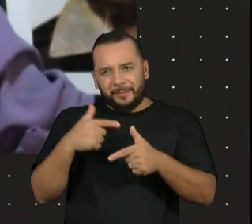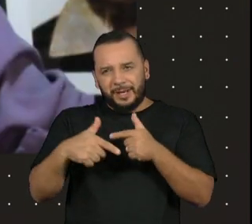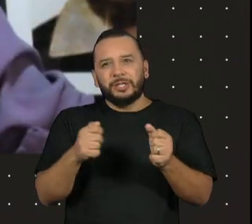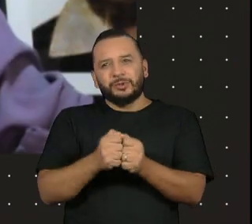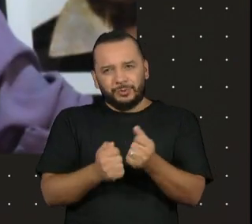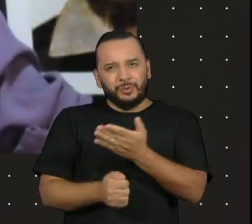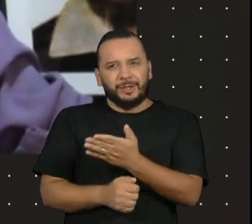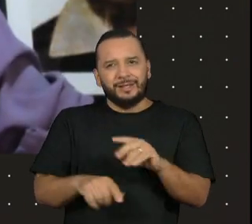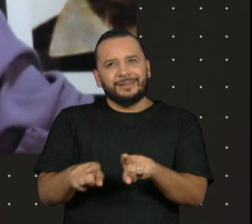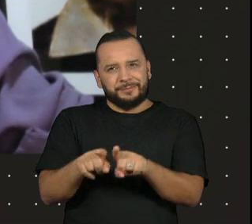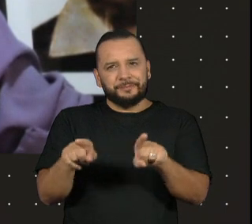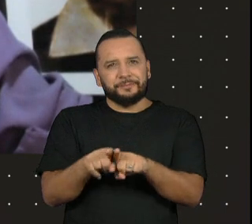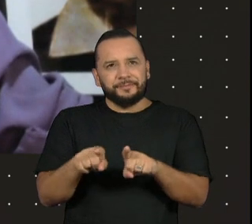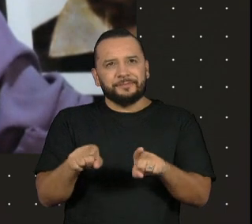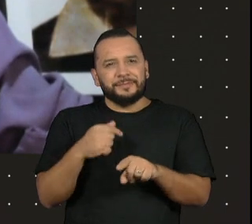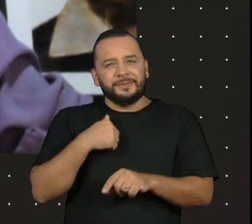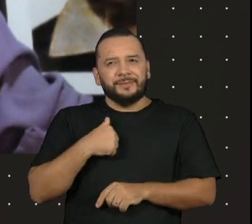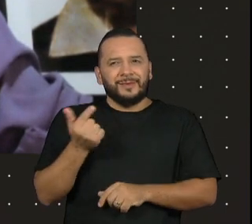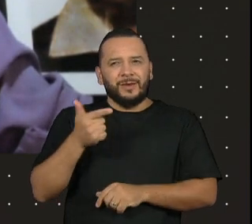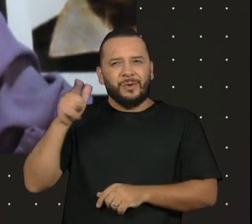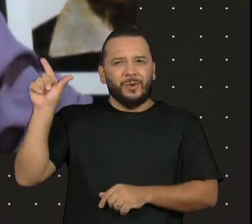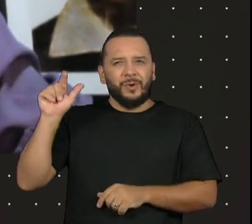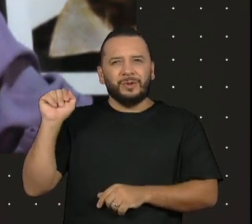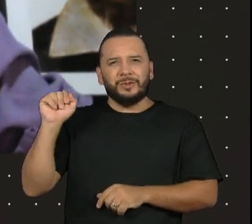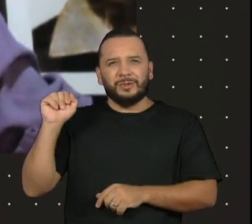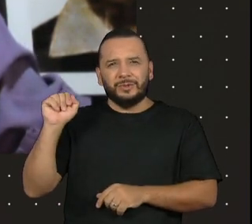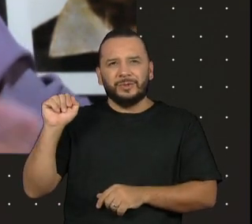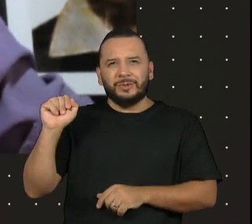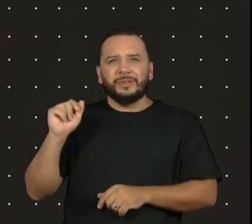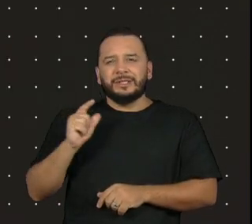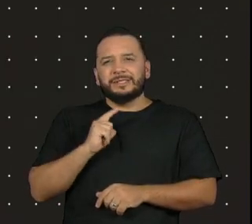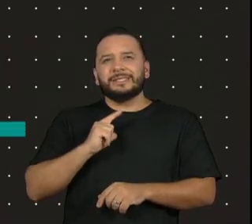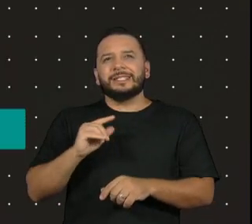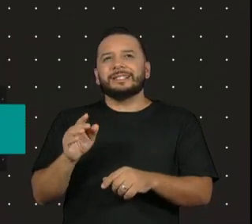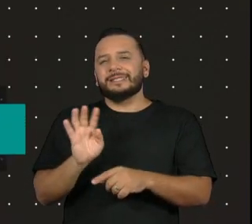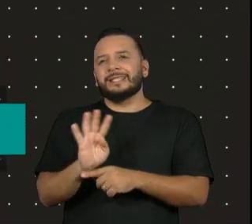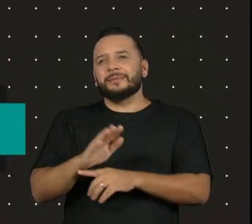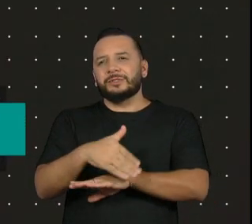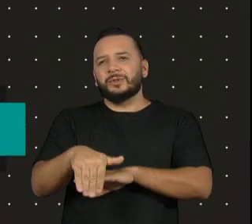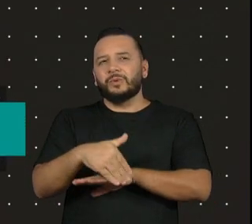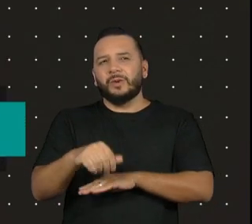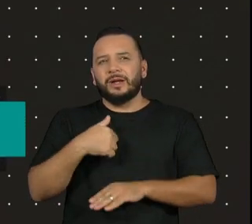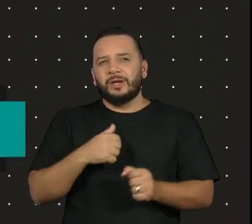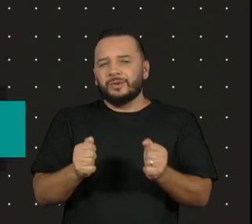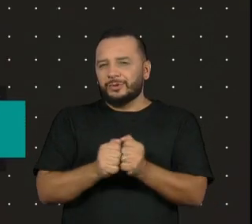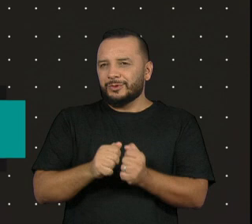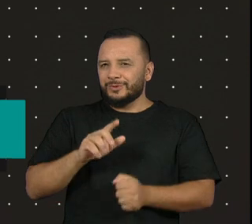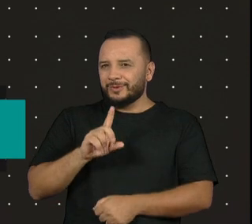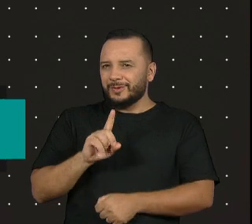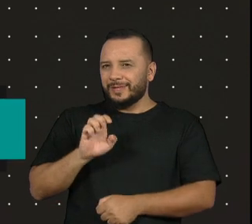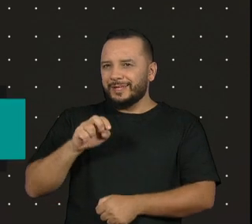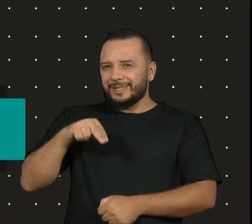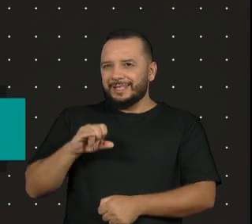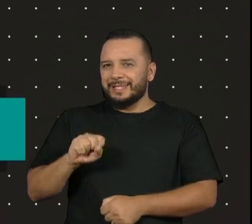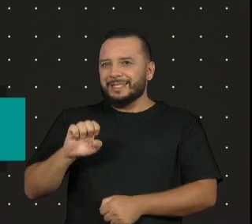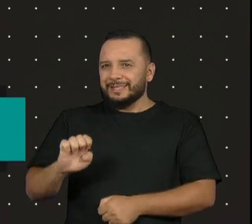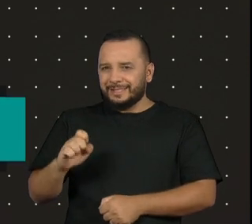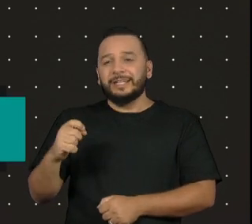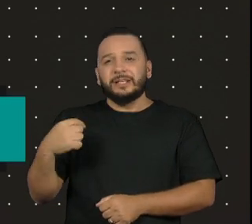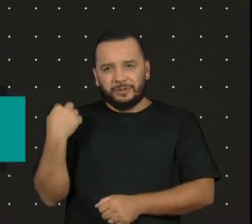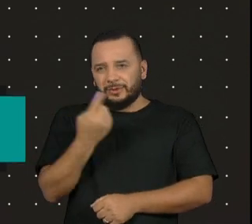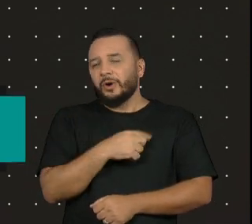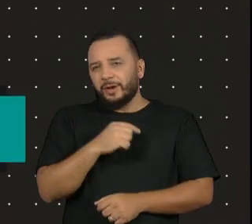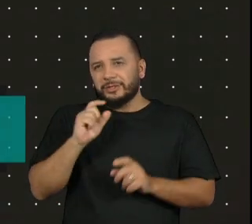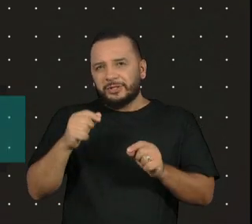coisa ainda com a... Olha, a Ruth que bancava, mas ele fazia aquele cinema de rua. E eu e a Denise fizemos uma performance num buraco, o Buraco da